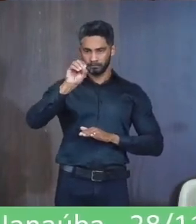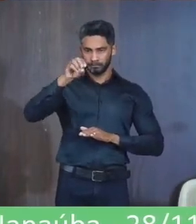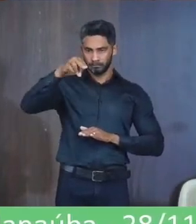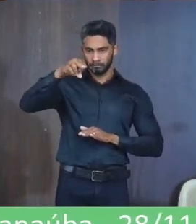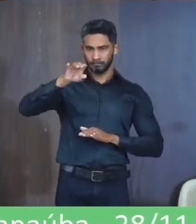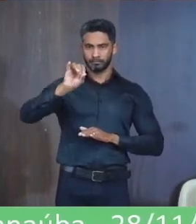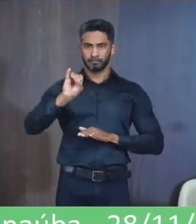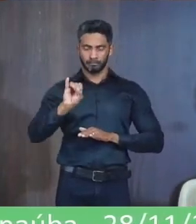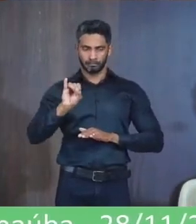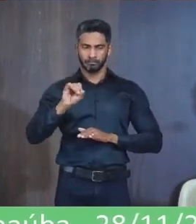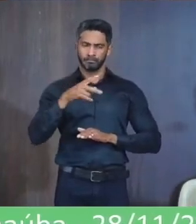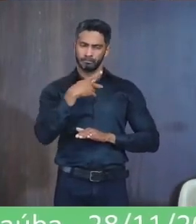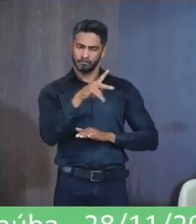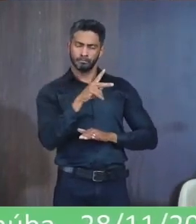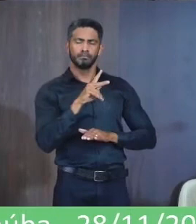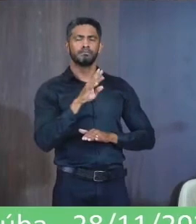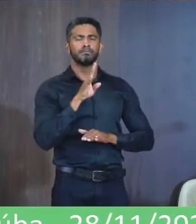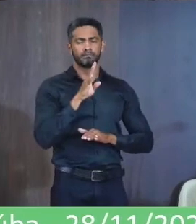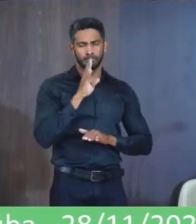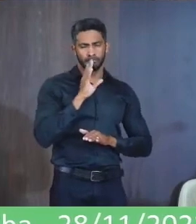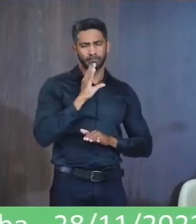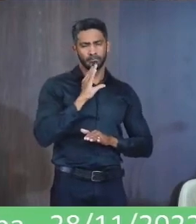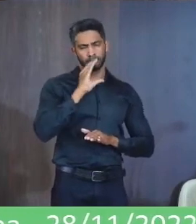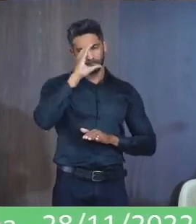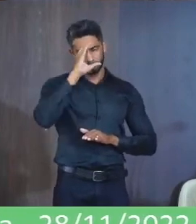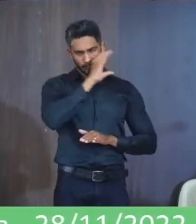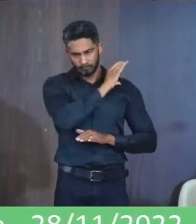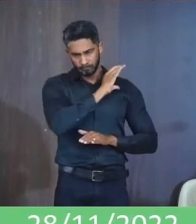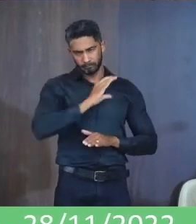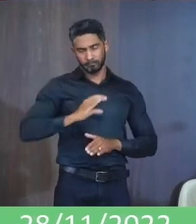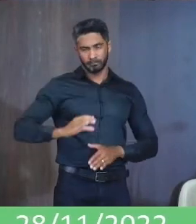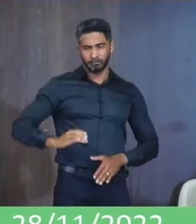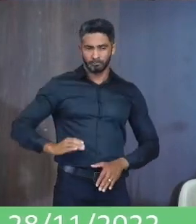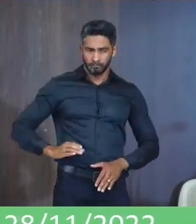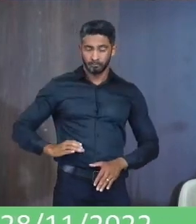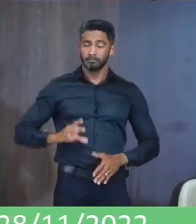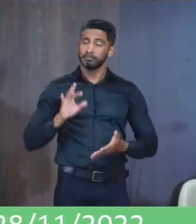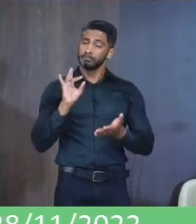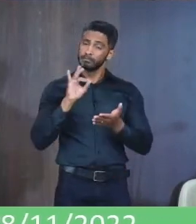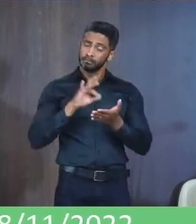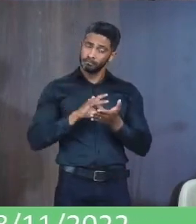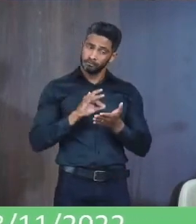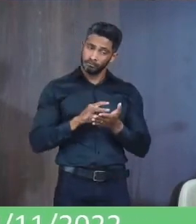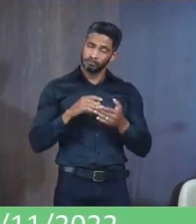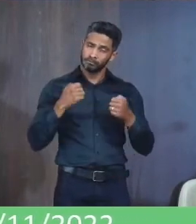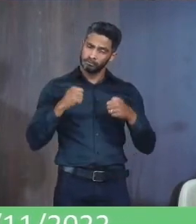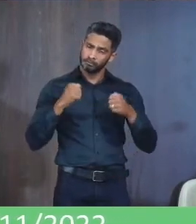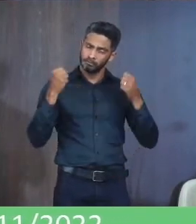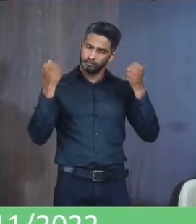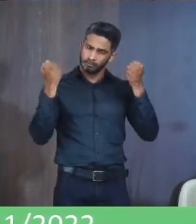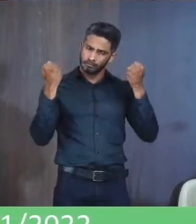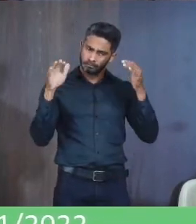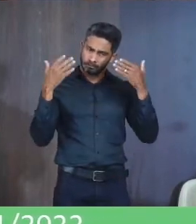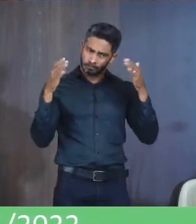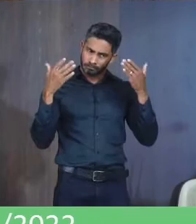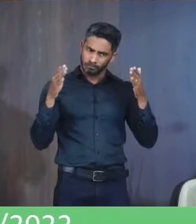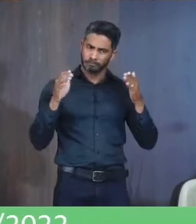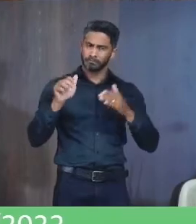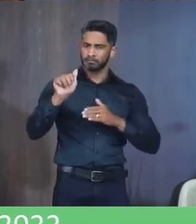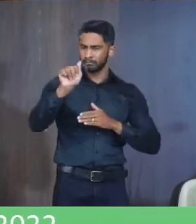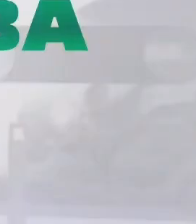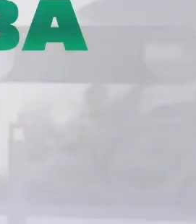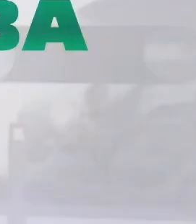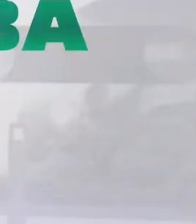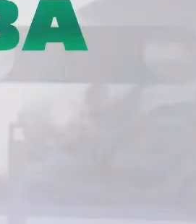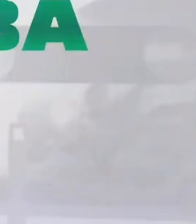Eu quero ressaltar comportamento cristão Que realmente Que merece Todo o aplauso Da sociedade